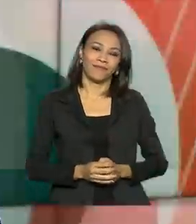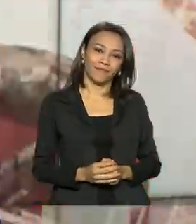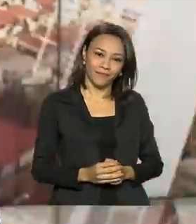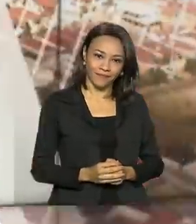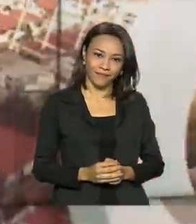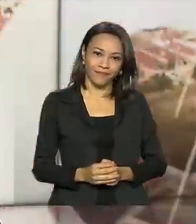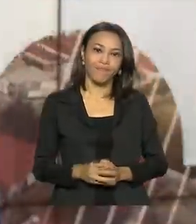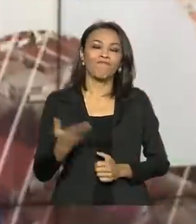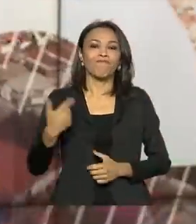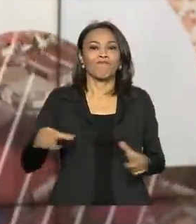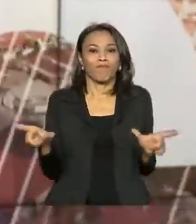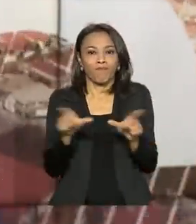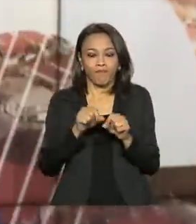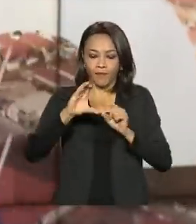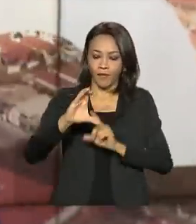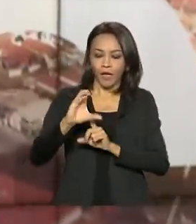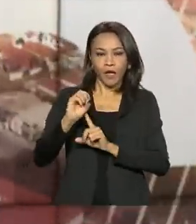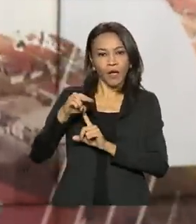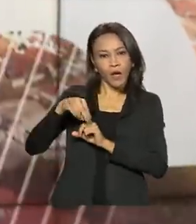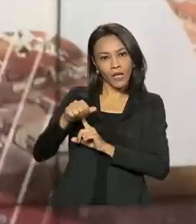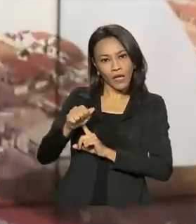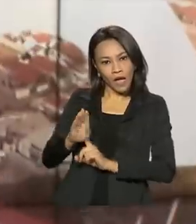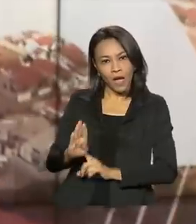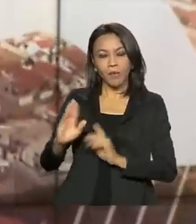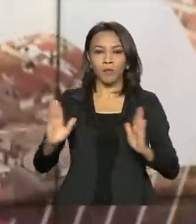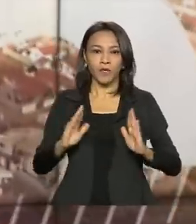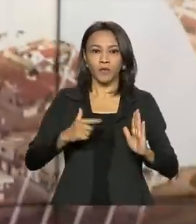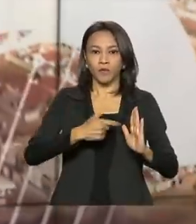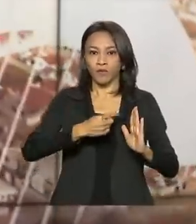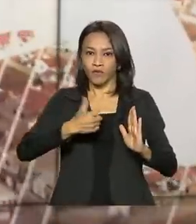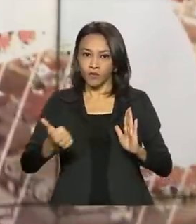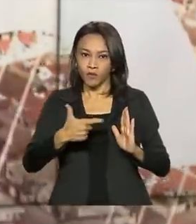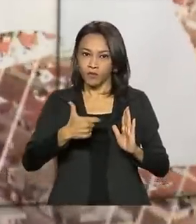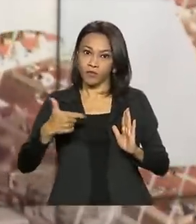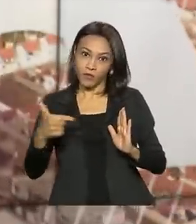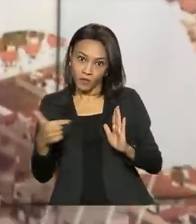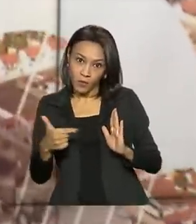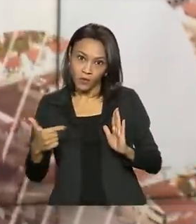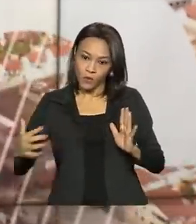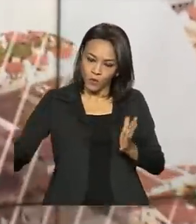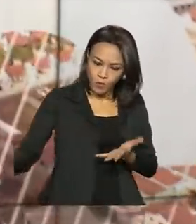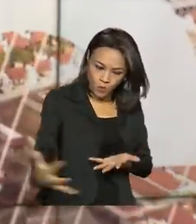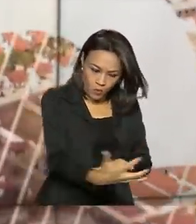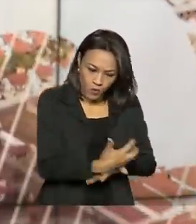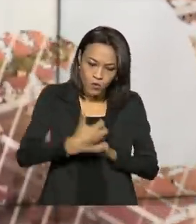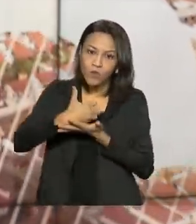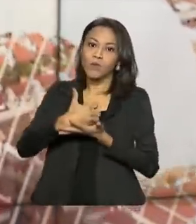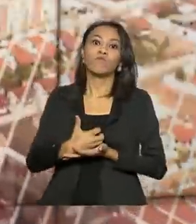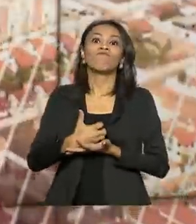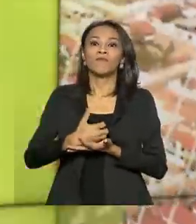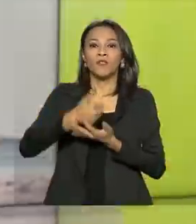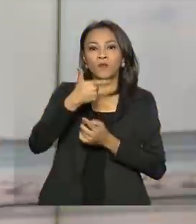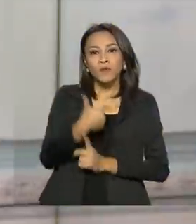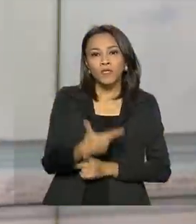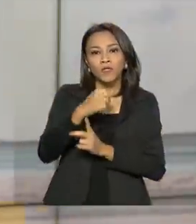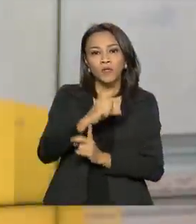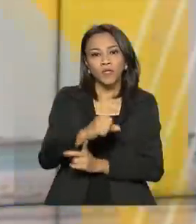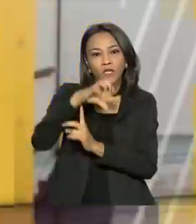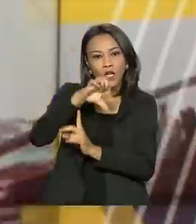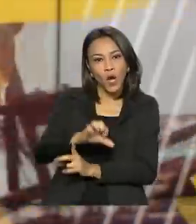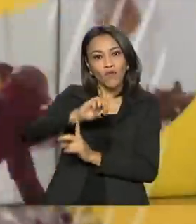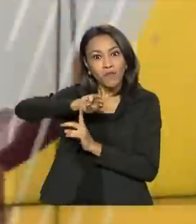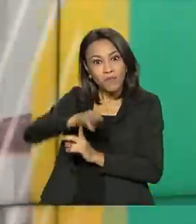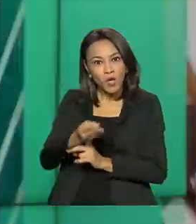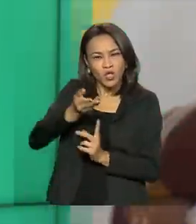A Conab projeta para a safra 2021-2022 uma colheita acima de 289 milhões de